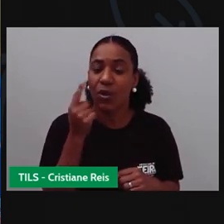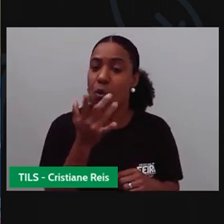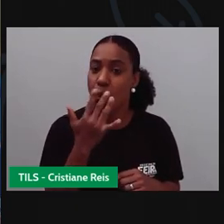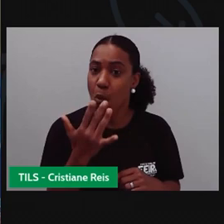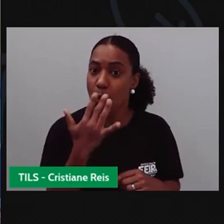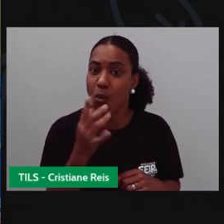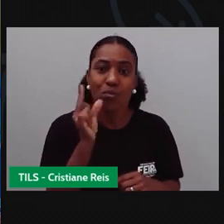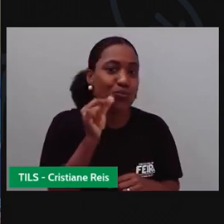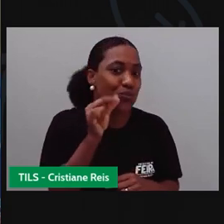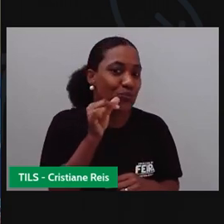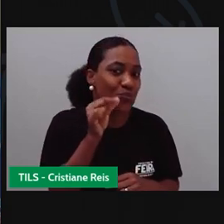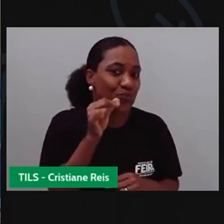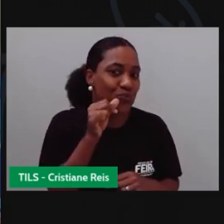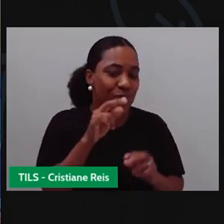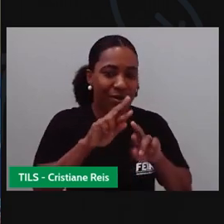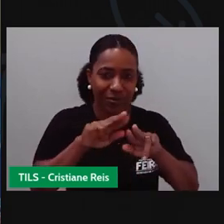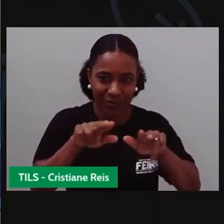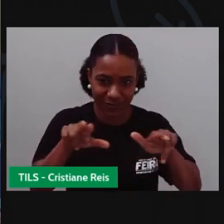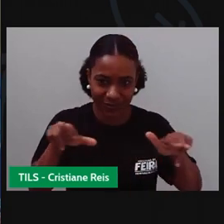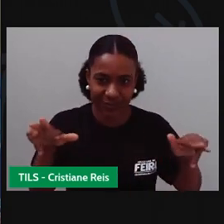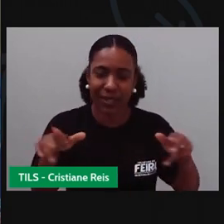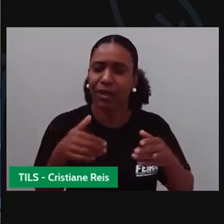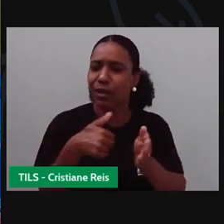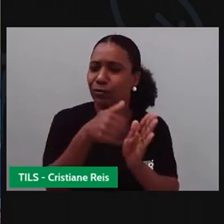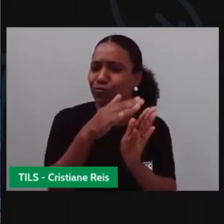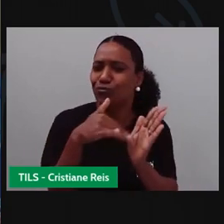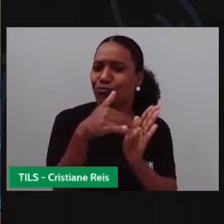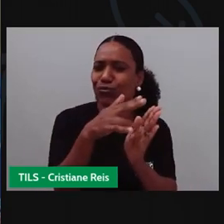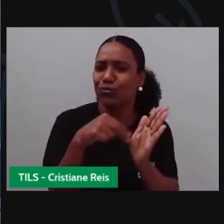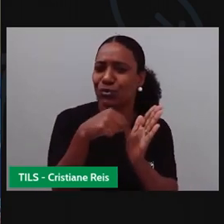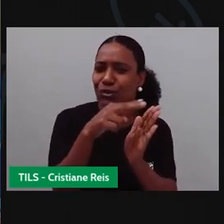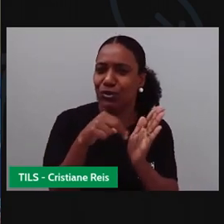cor, a gente vai precisar de tinta,